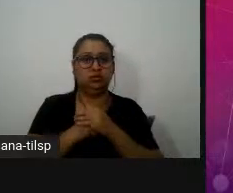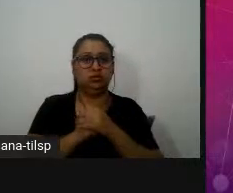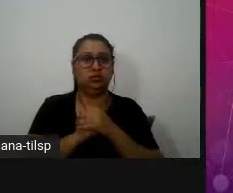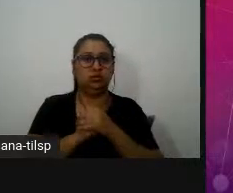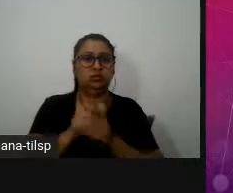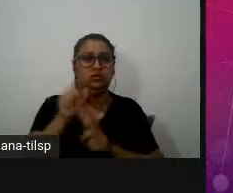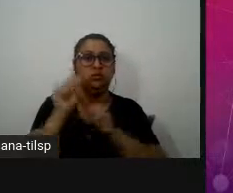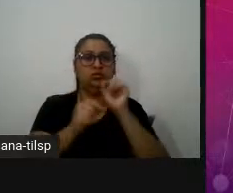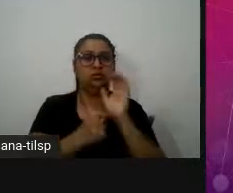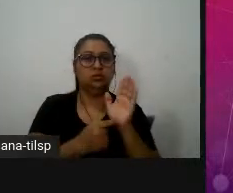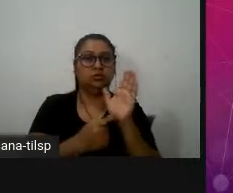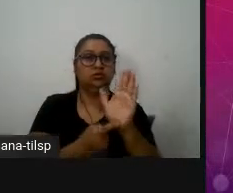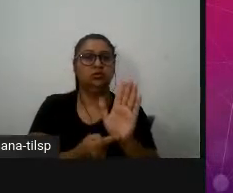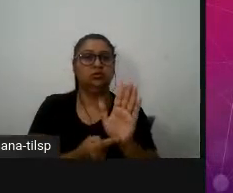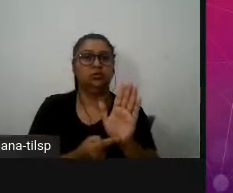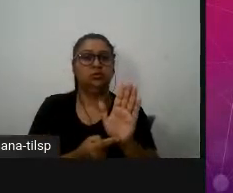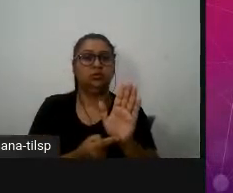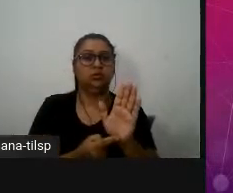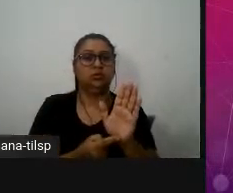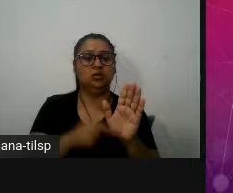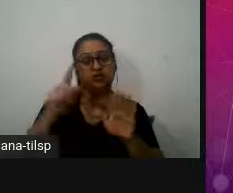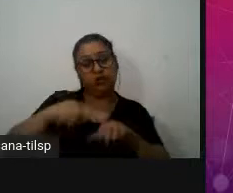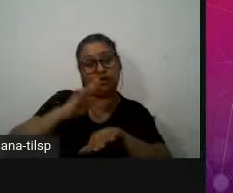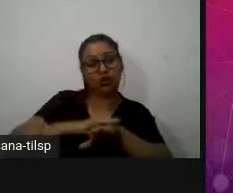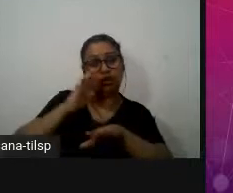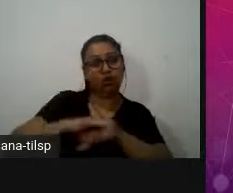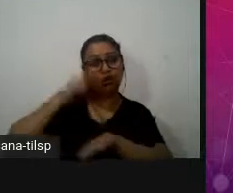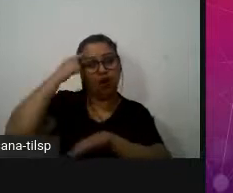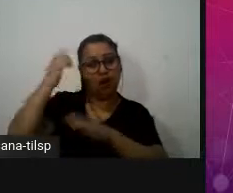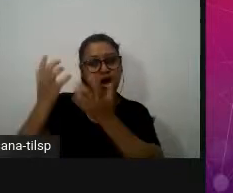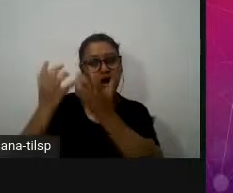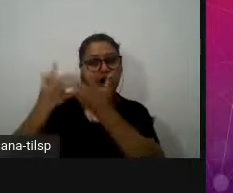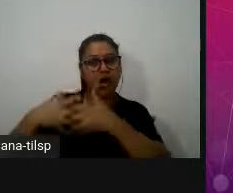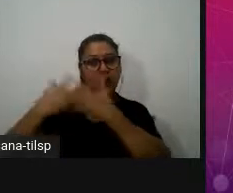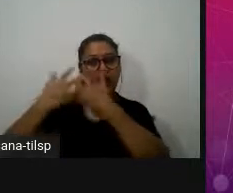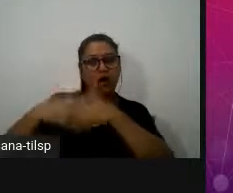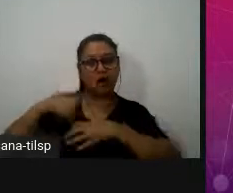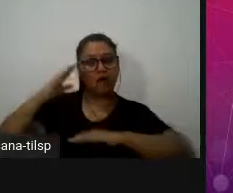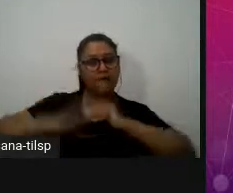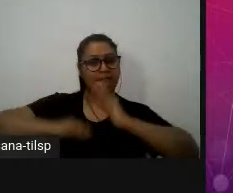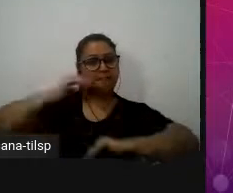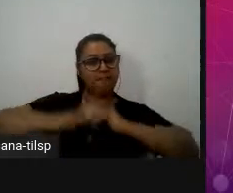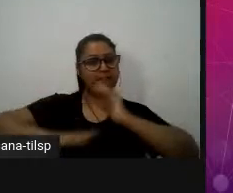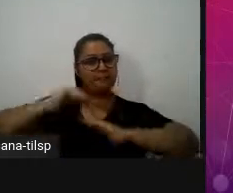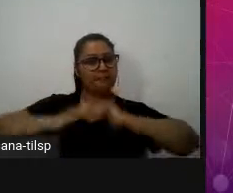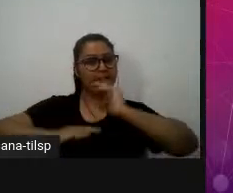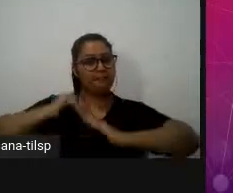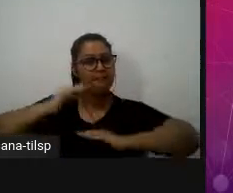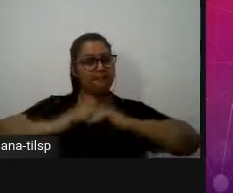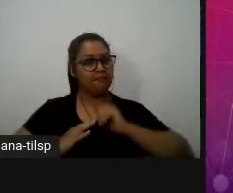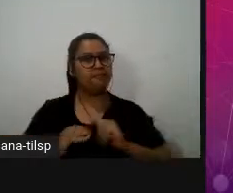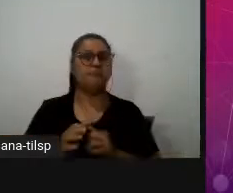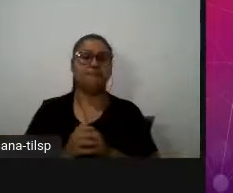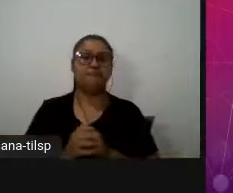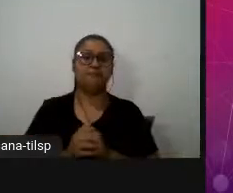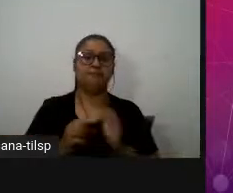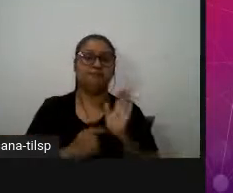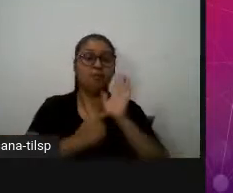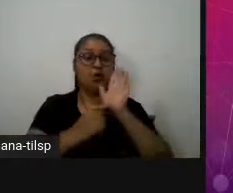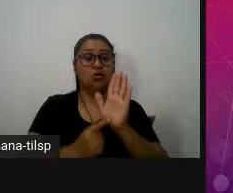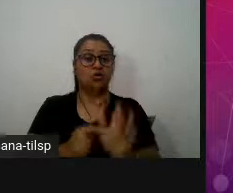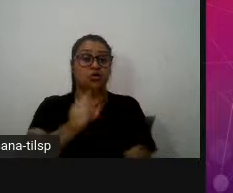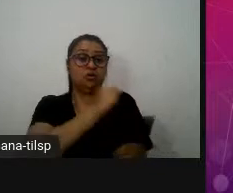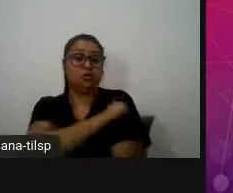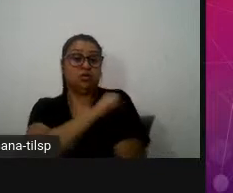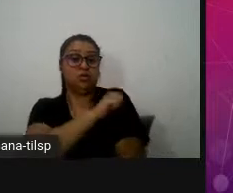aqui foi um momento de reflexão sobre o processo de construção e aqui era levar os alunos a estabelecerem 5